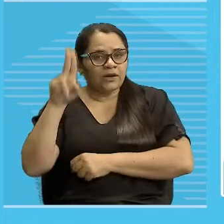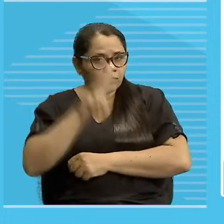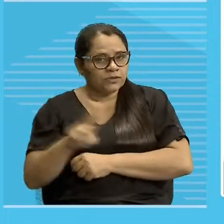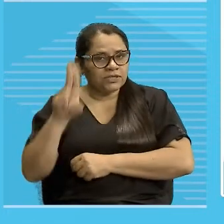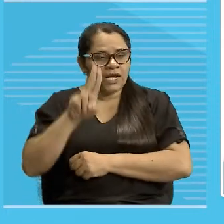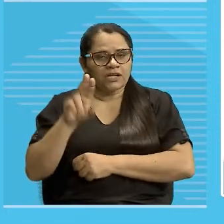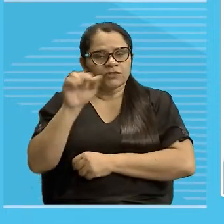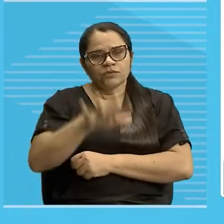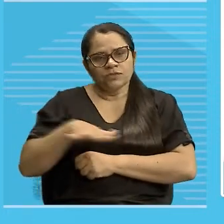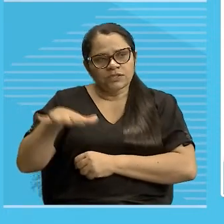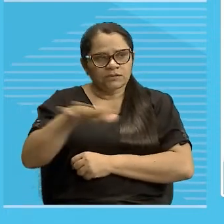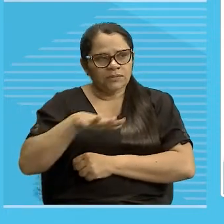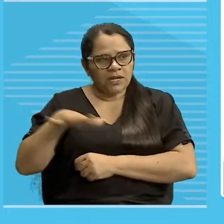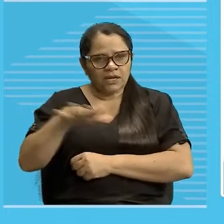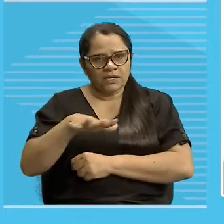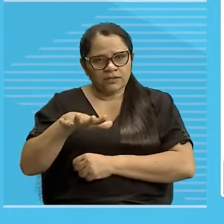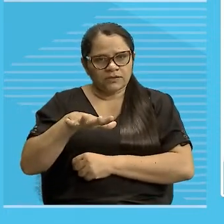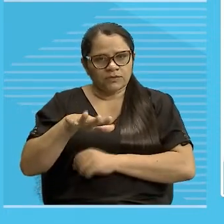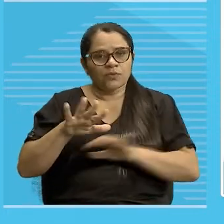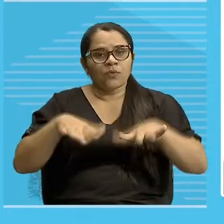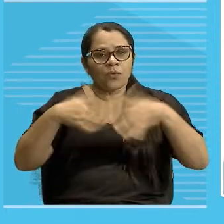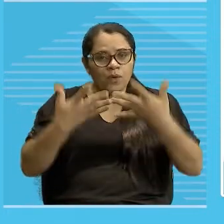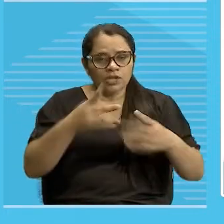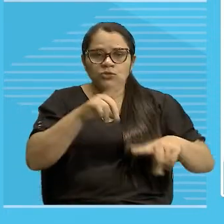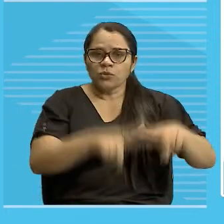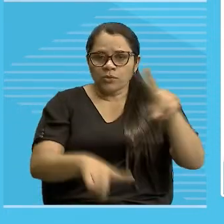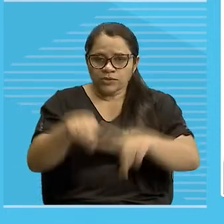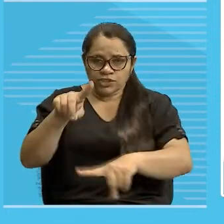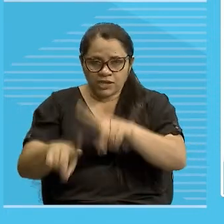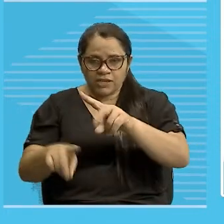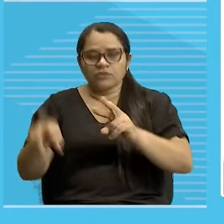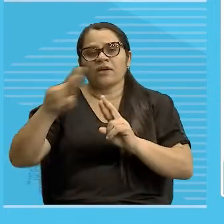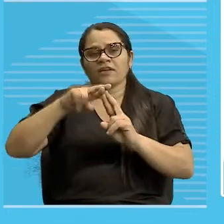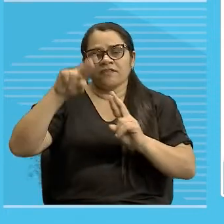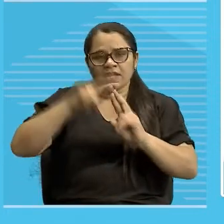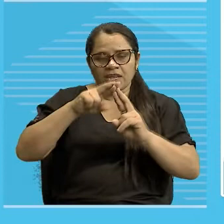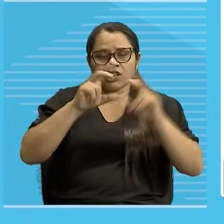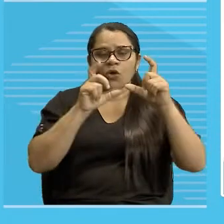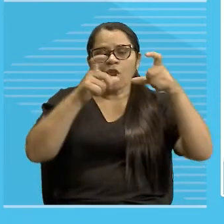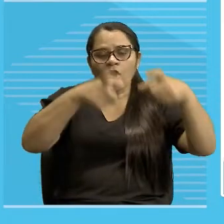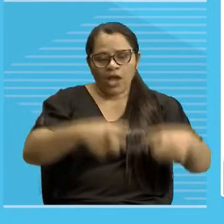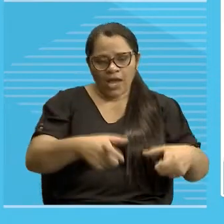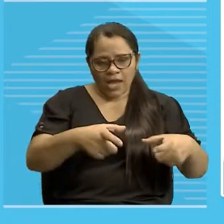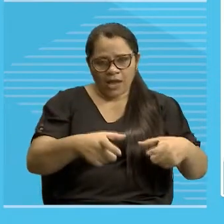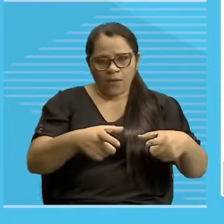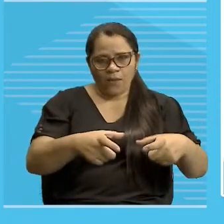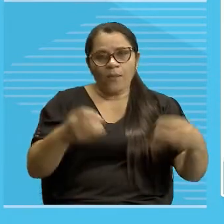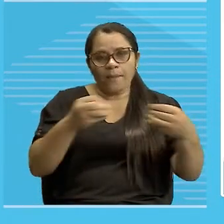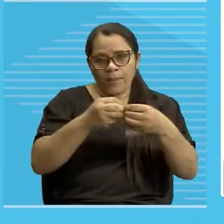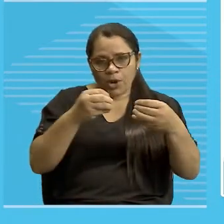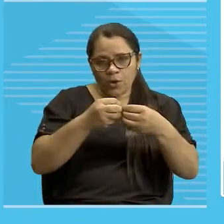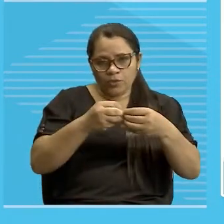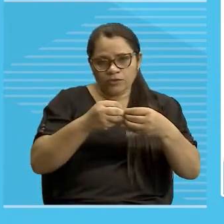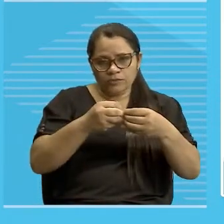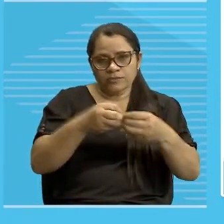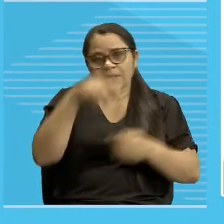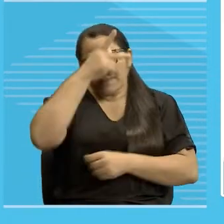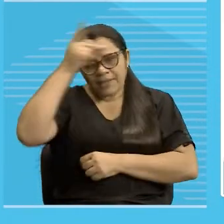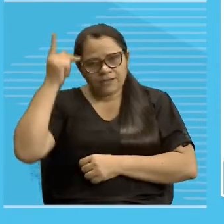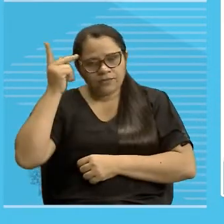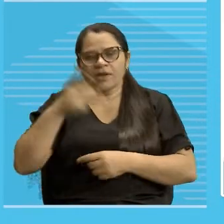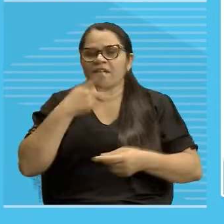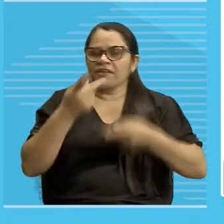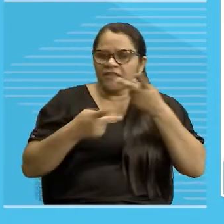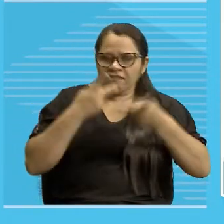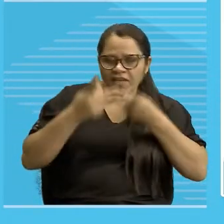espaço quando o ser que você se referir estiver posicionado mais próximo da pessoa que